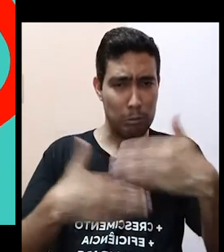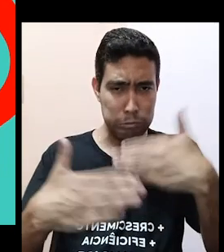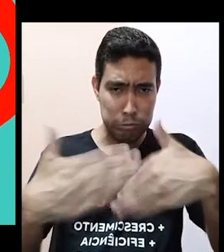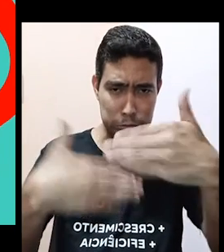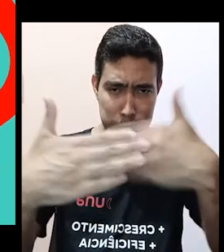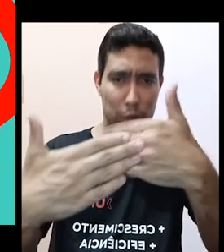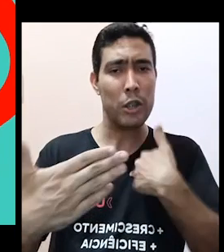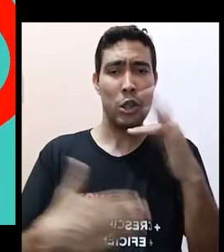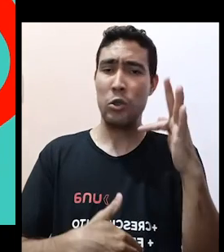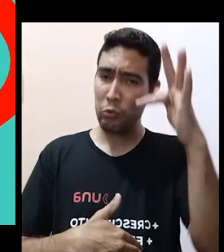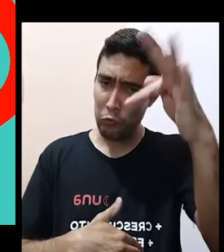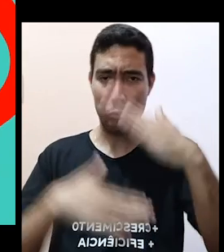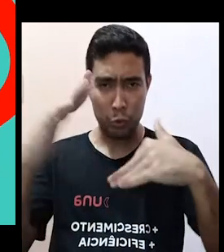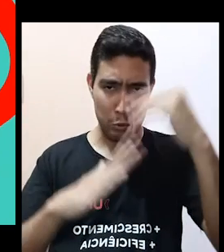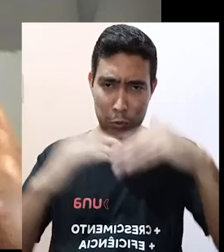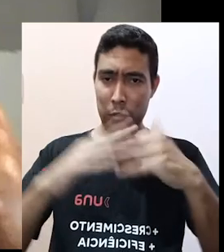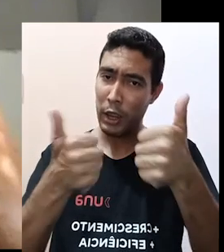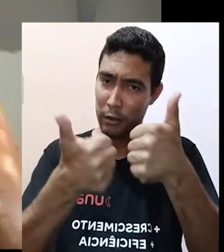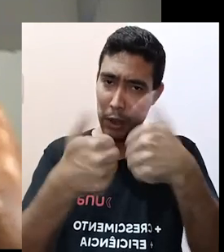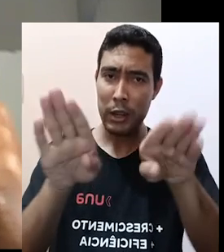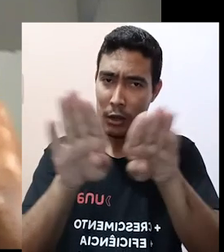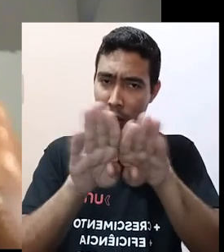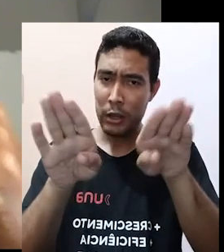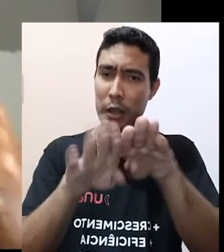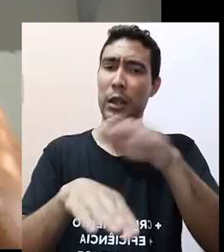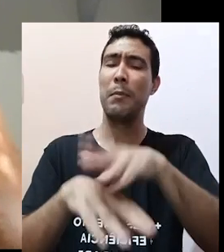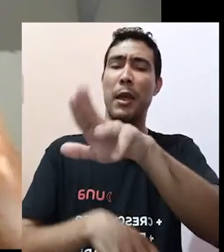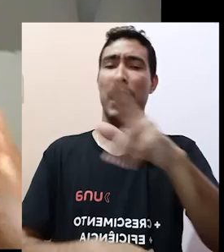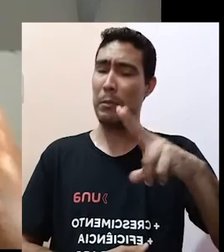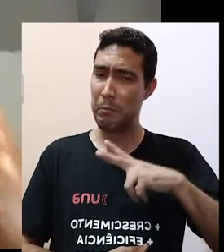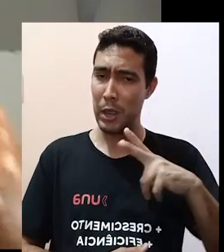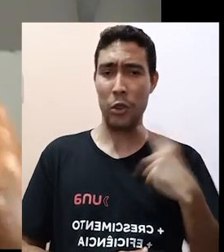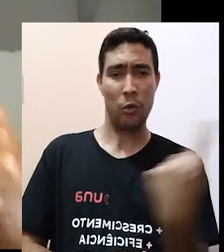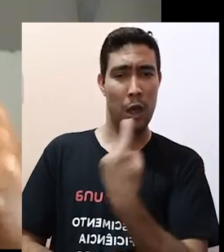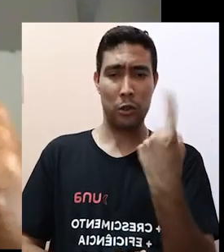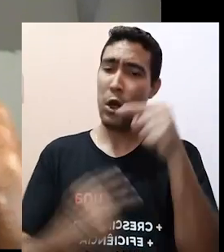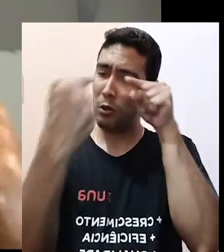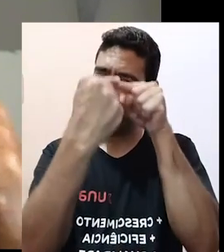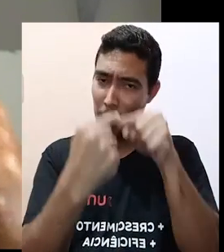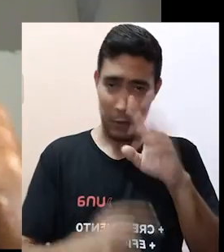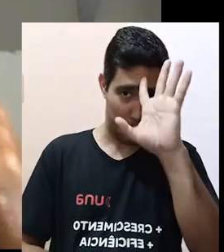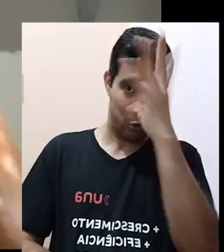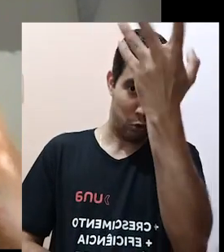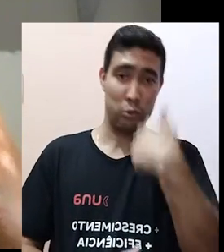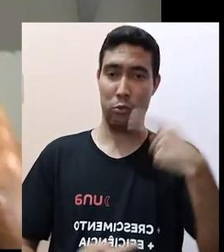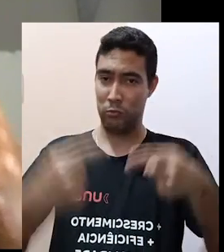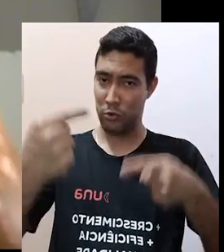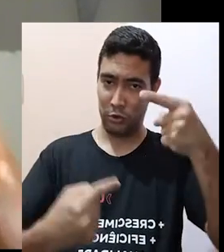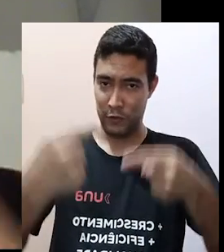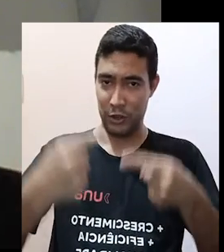nossas carreiras profissionais, e até mesmo pessoais, por se tratarem aí desses métodos adequados de solução de conflitos.